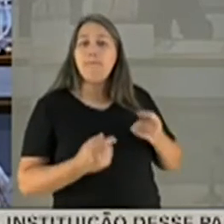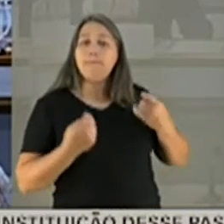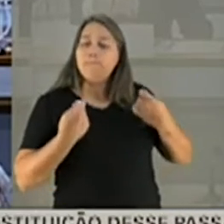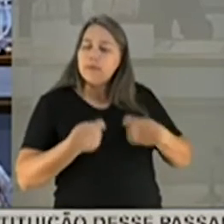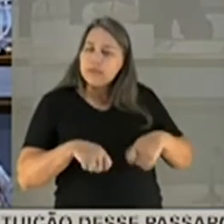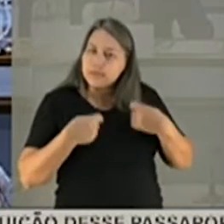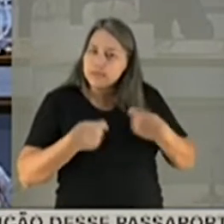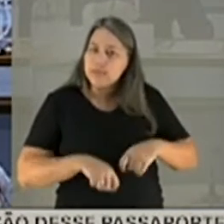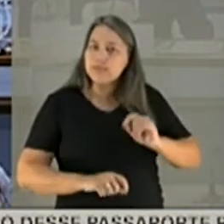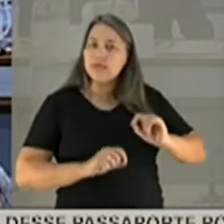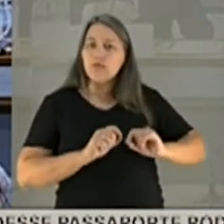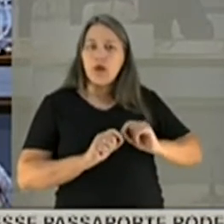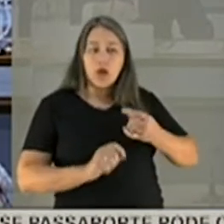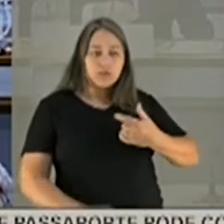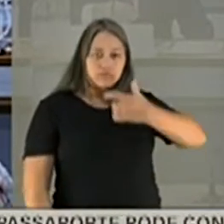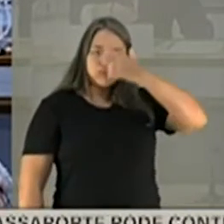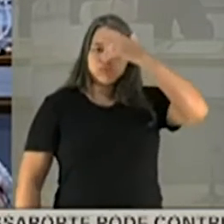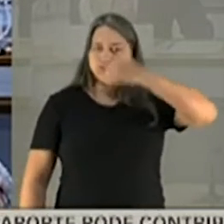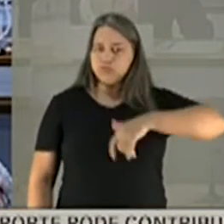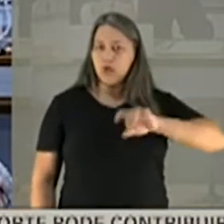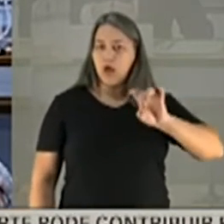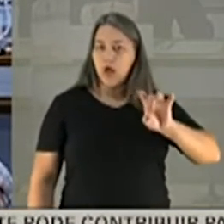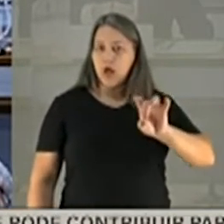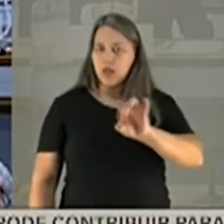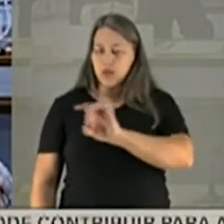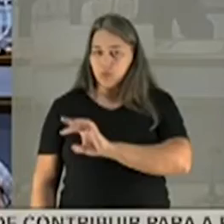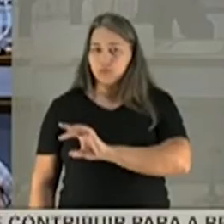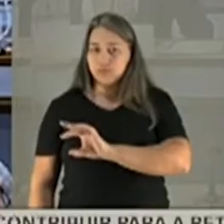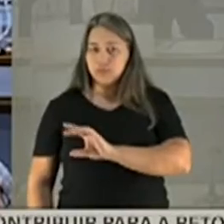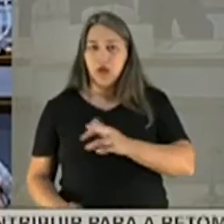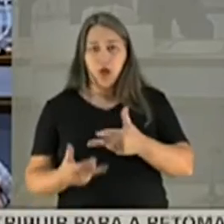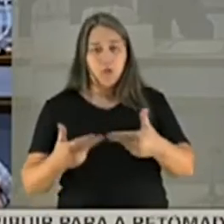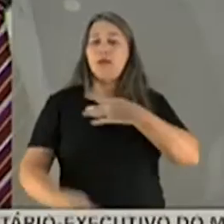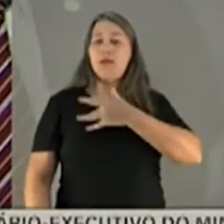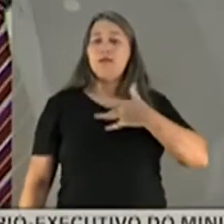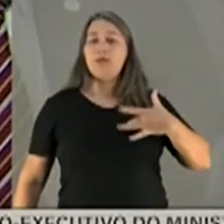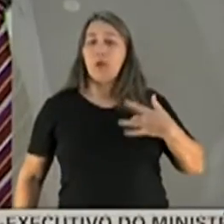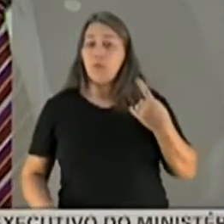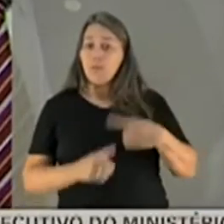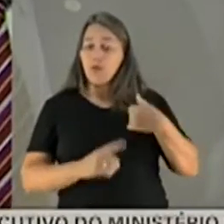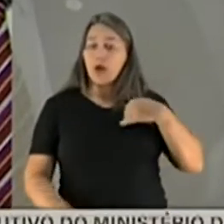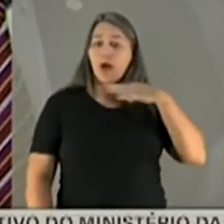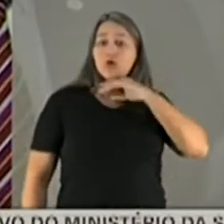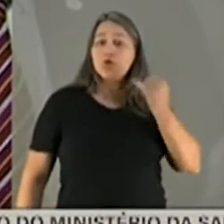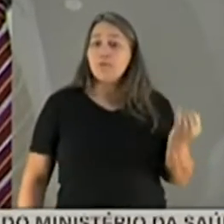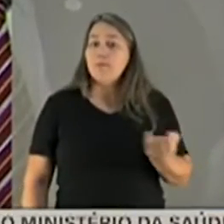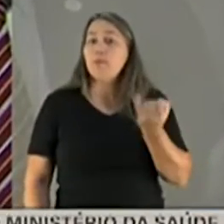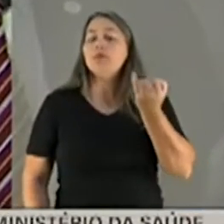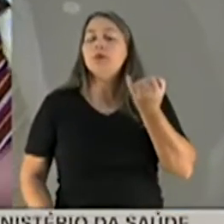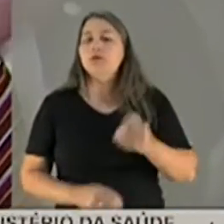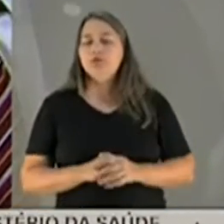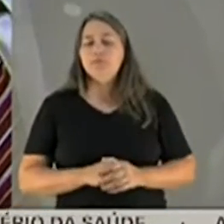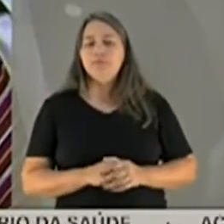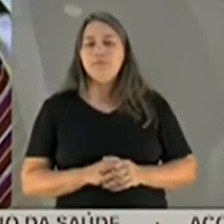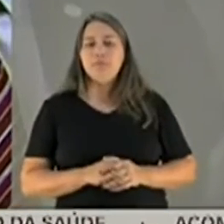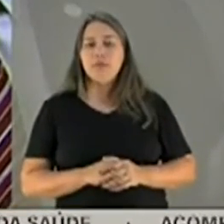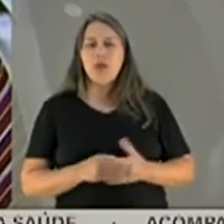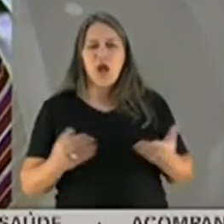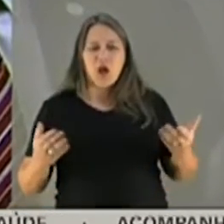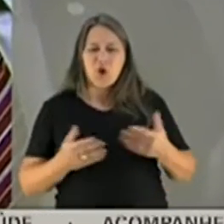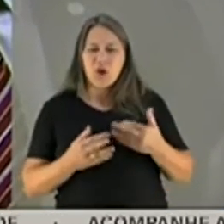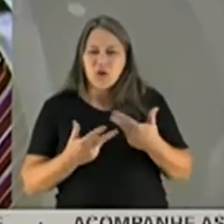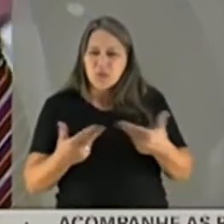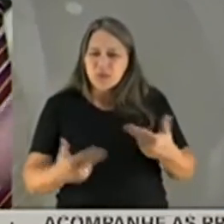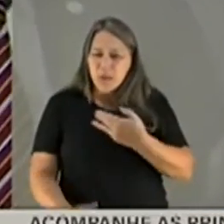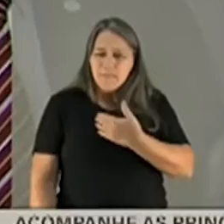é individual. O benefício é de todos. E nos eventos públicos, por que é que ele continua a fazer o que